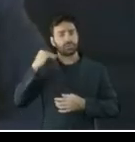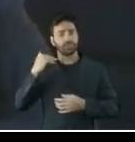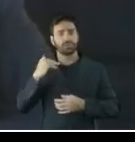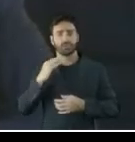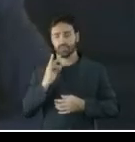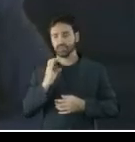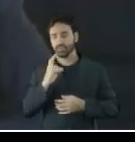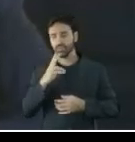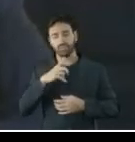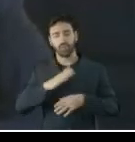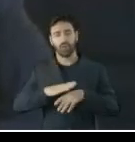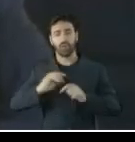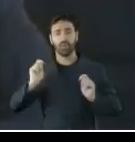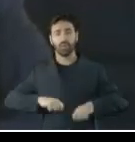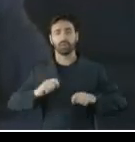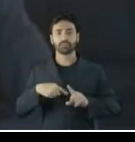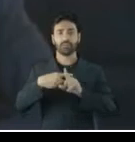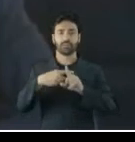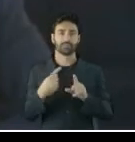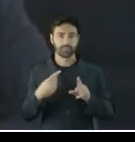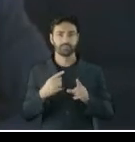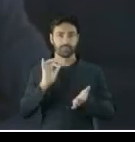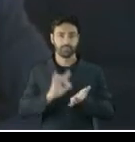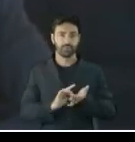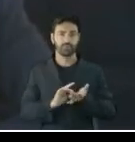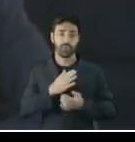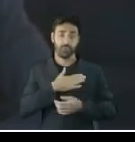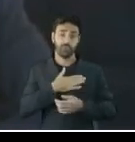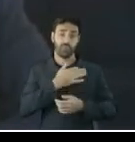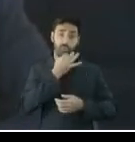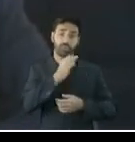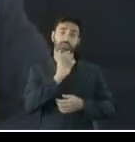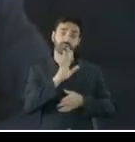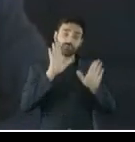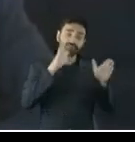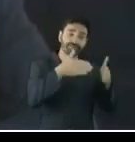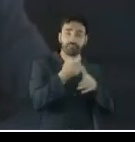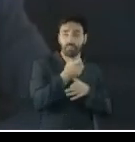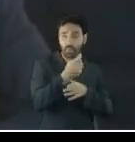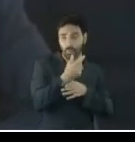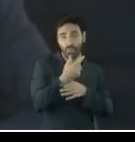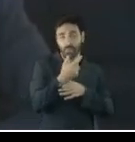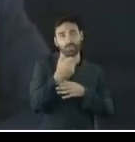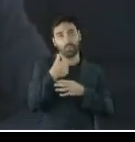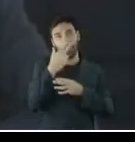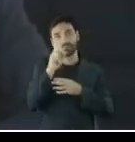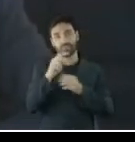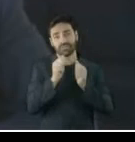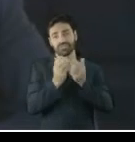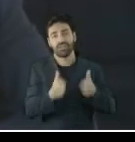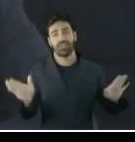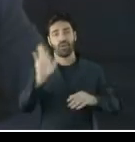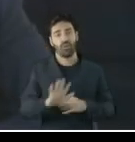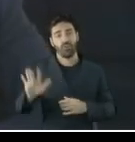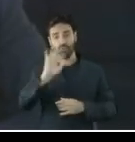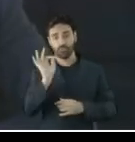Contas da União, ou seja, eu volto a dizer que a minha visão é mais estreita, no sentido de que a análise operacional do TESU